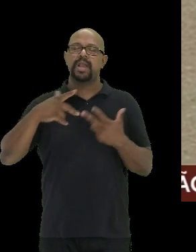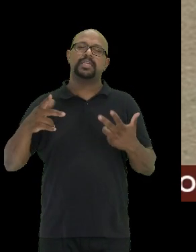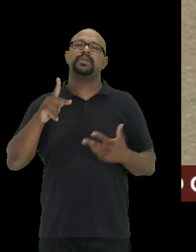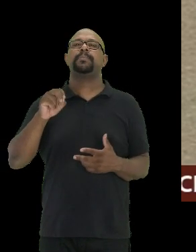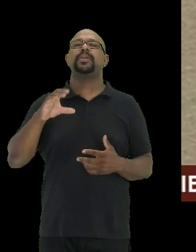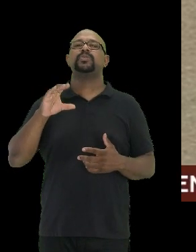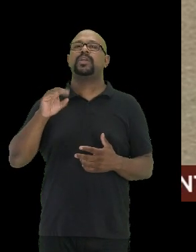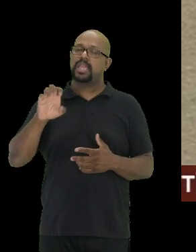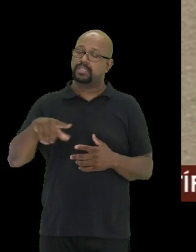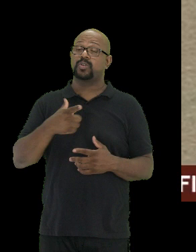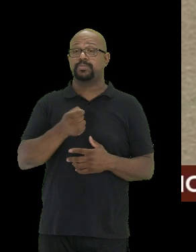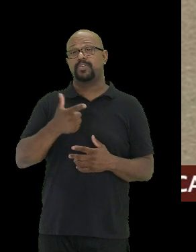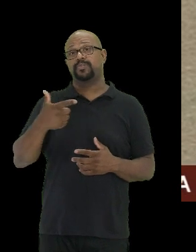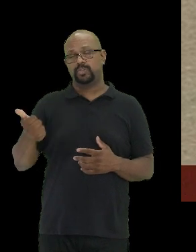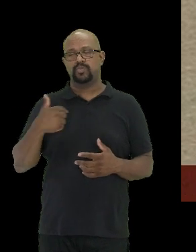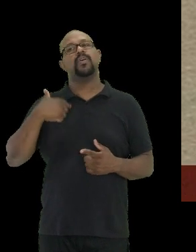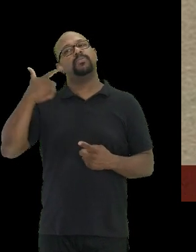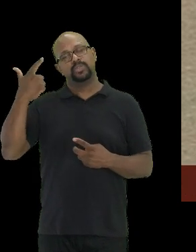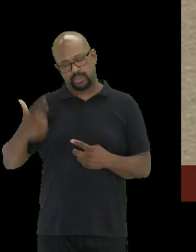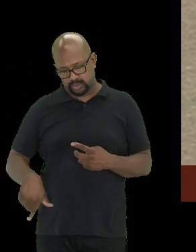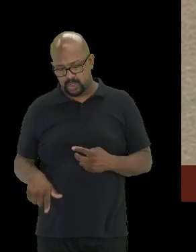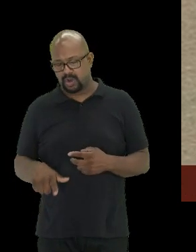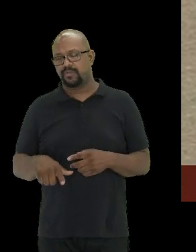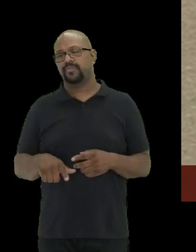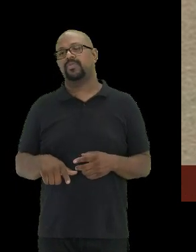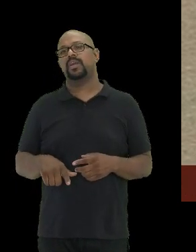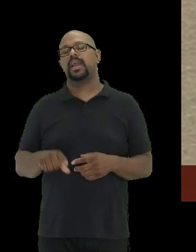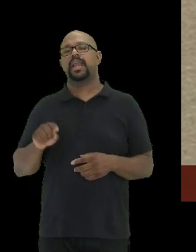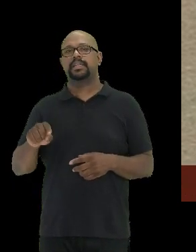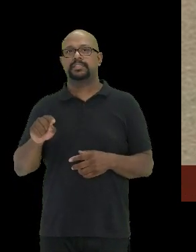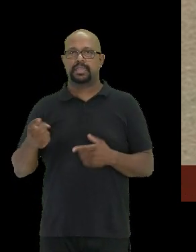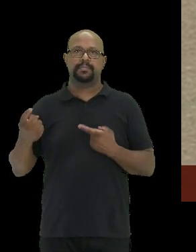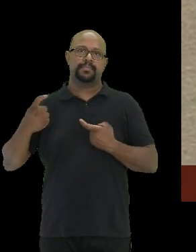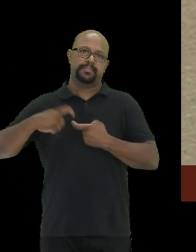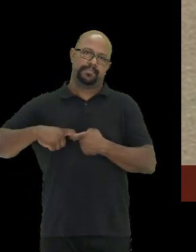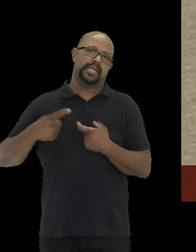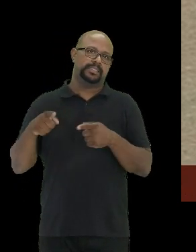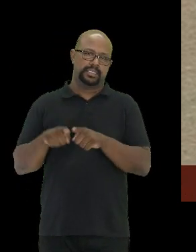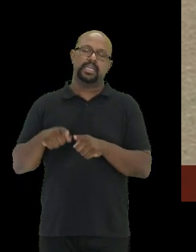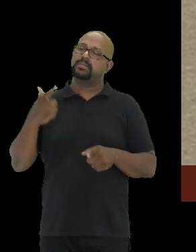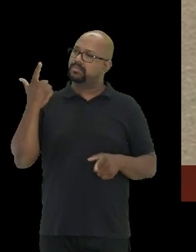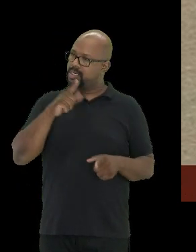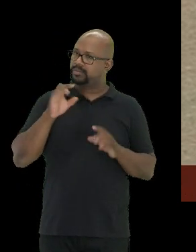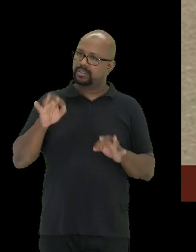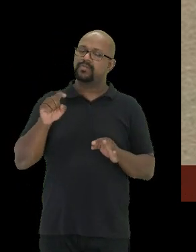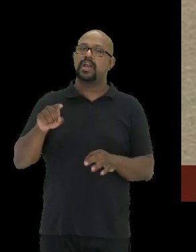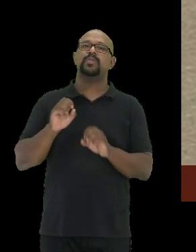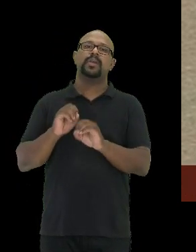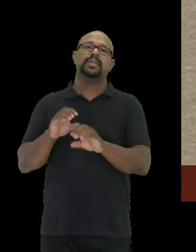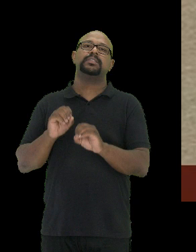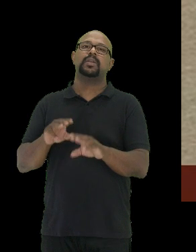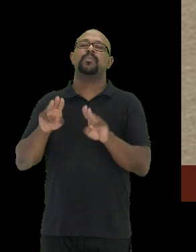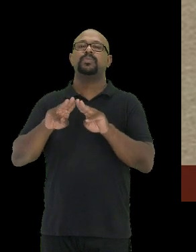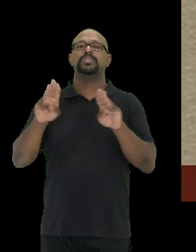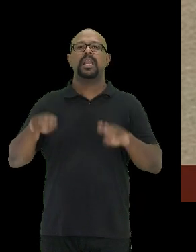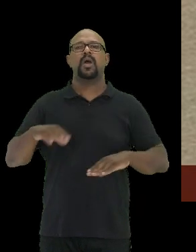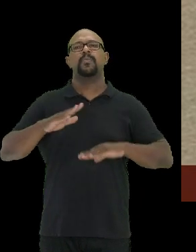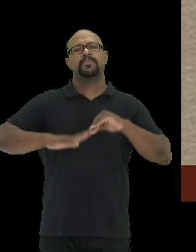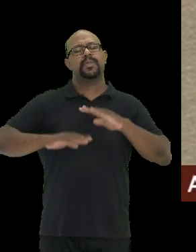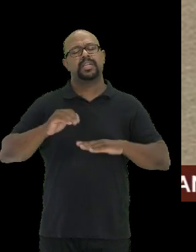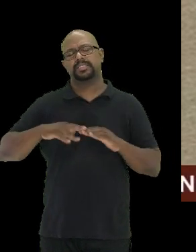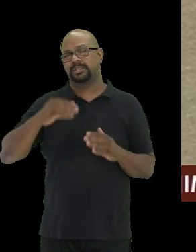vamos repetir essa parceria que deu tão certo, que foi a Educação Museal, Práticas e